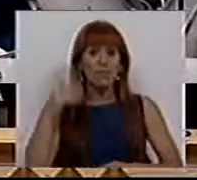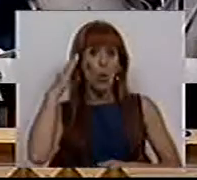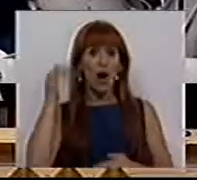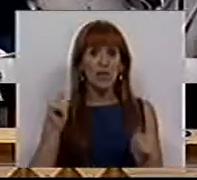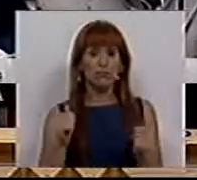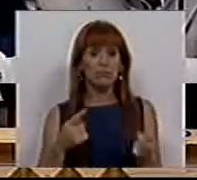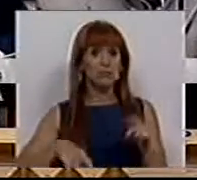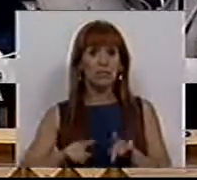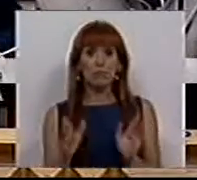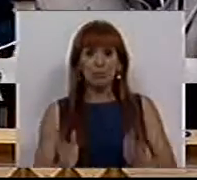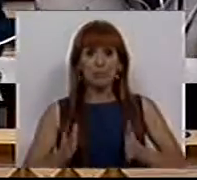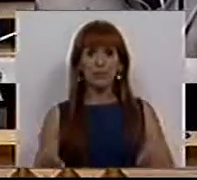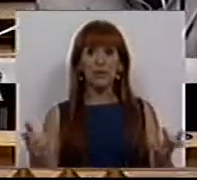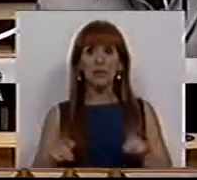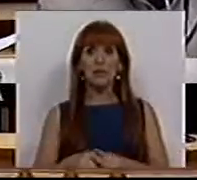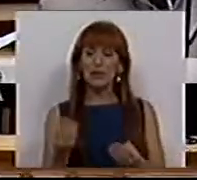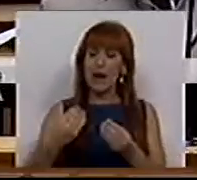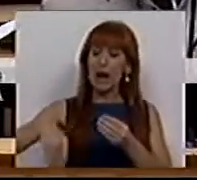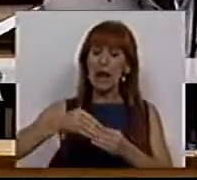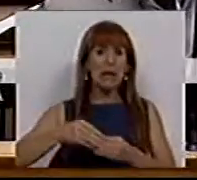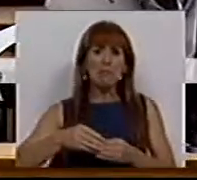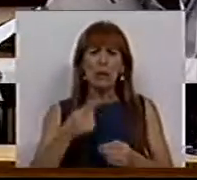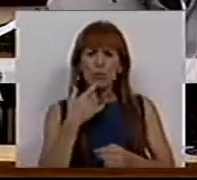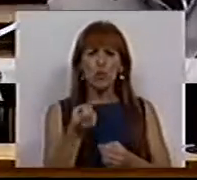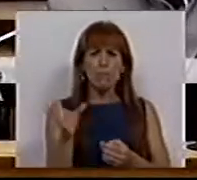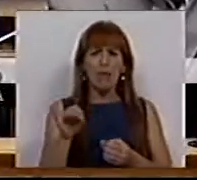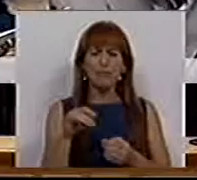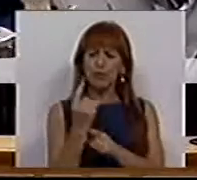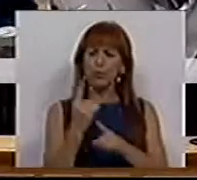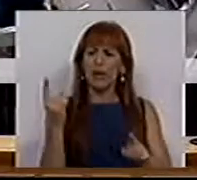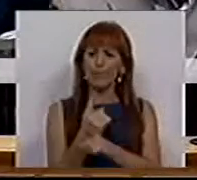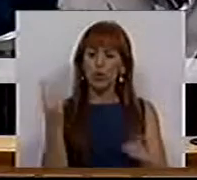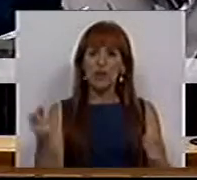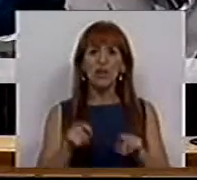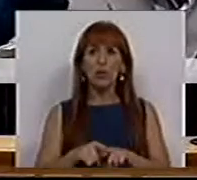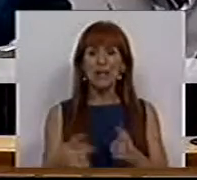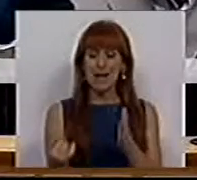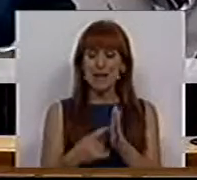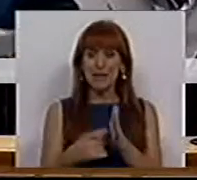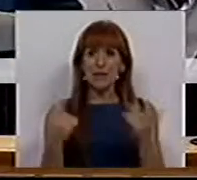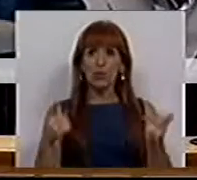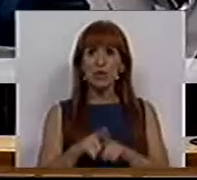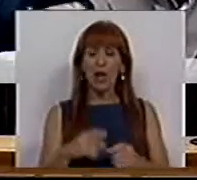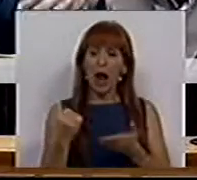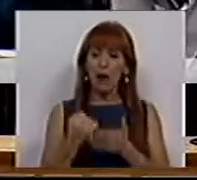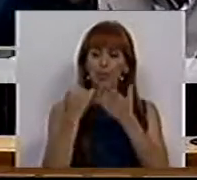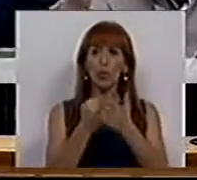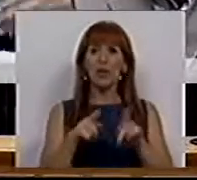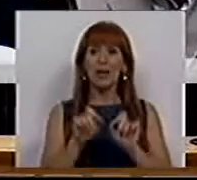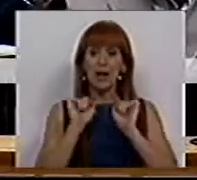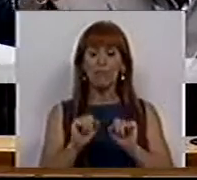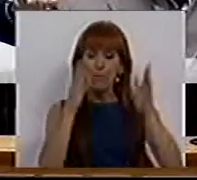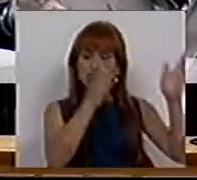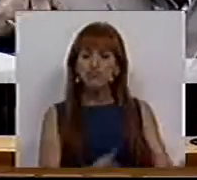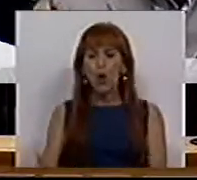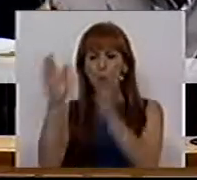portanto, que não será necessário acrescentar muitos argumentos para a necessidade de apoiar a sua